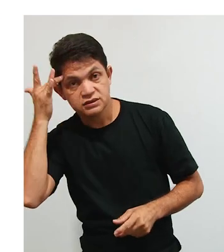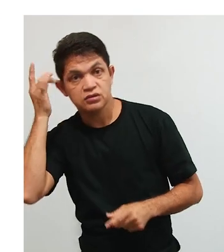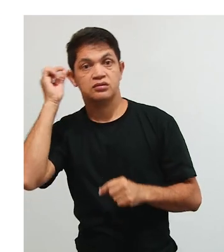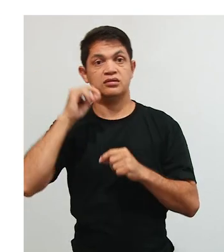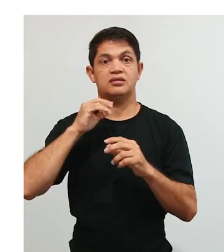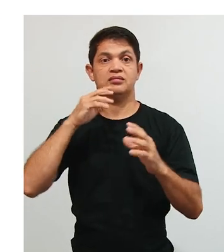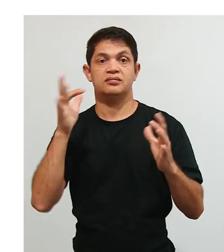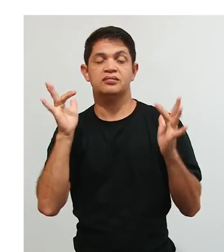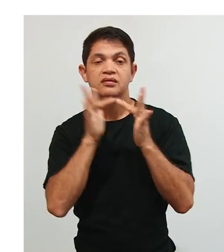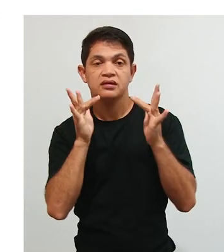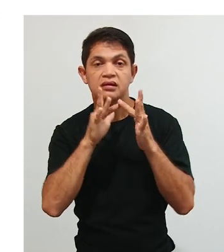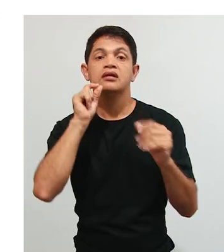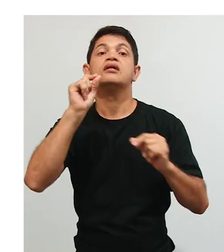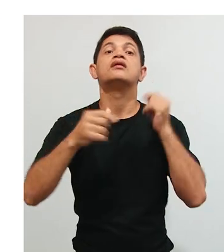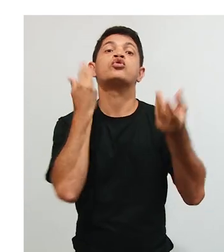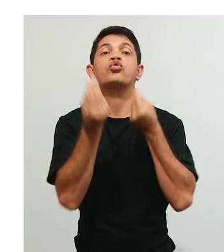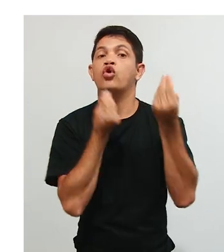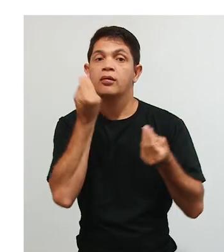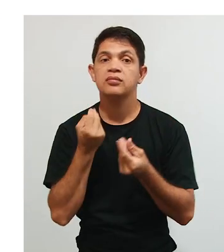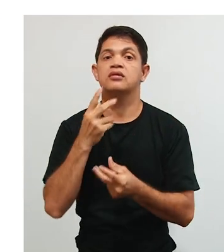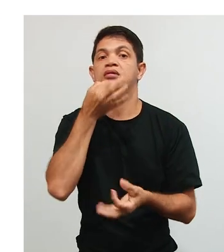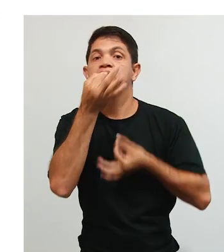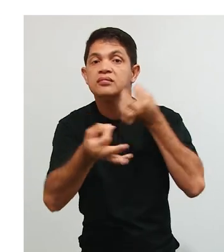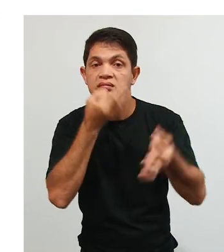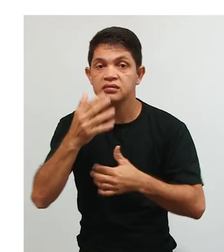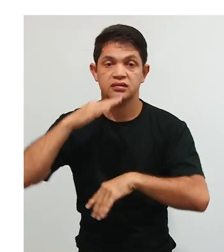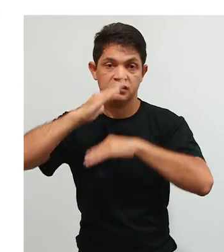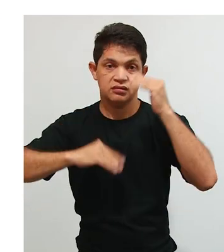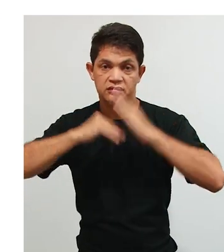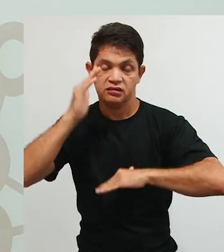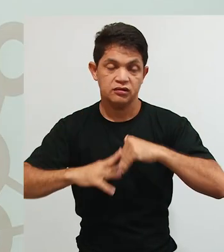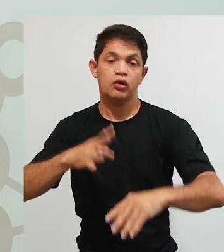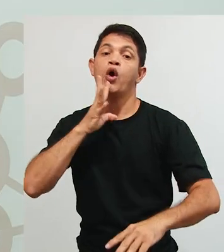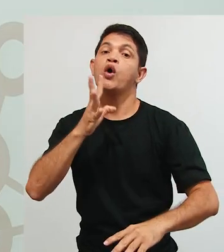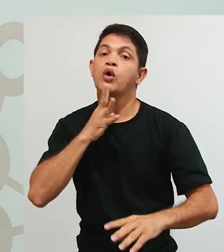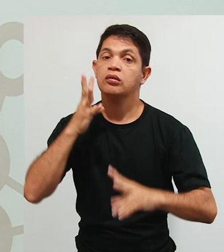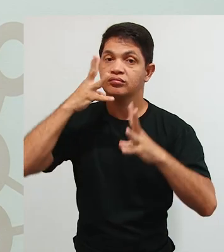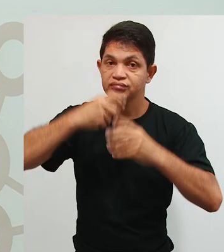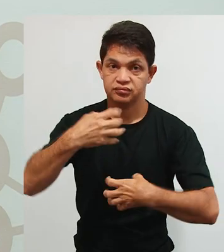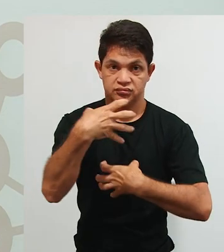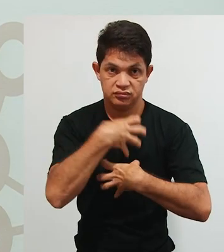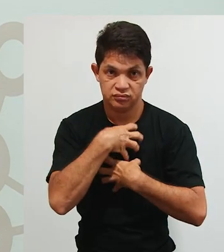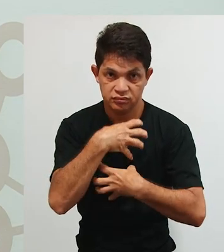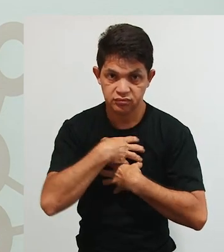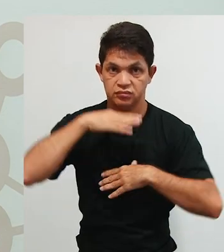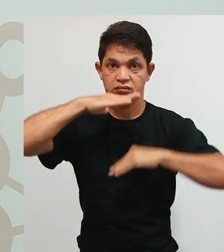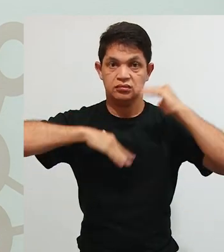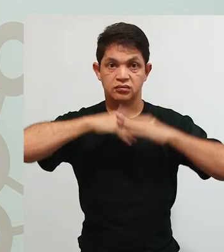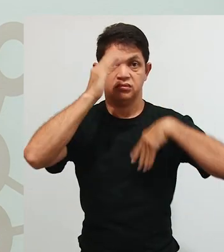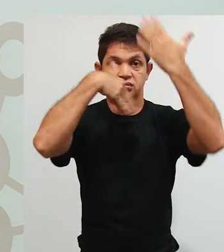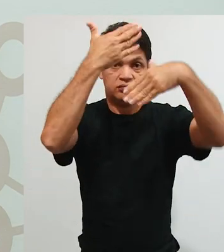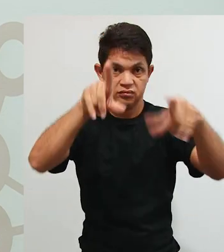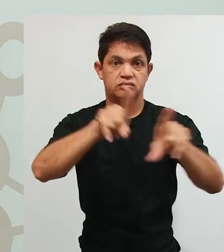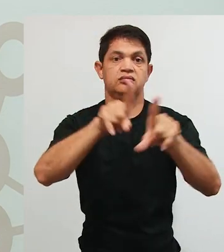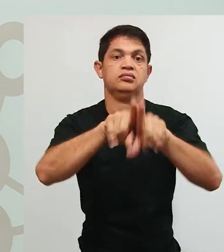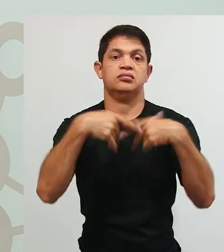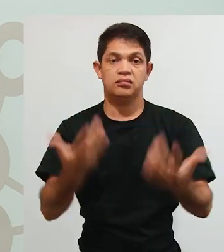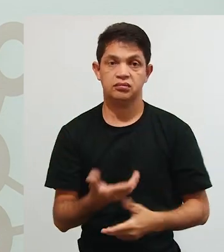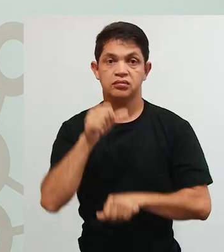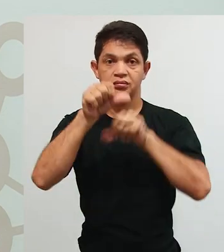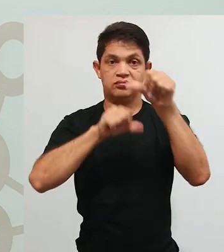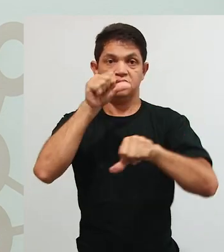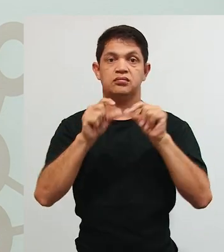comentou no início da importância da afetividade para o conhecimento, para o desenvolvimento. A afetividade não é